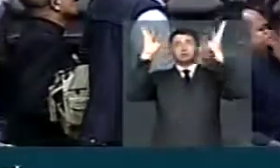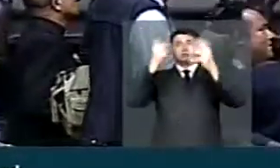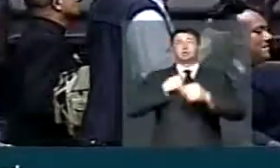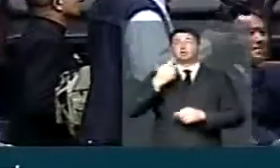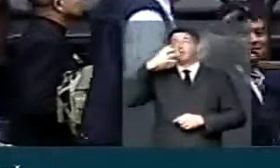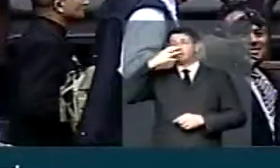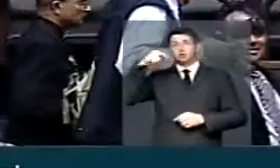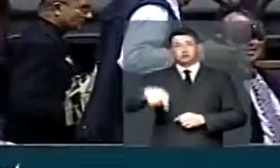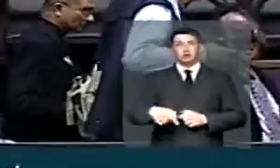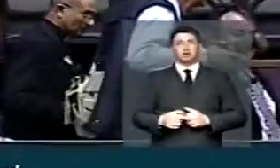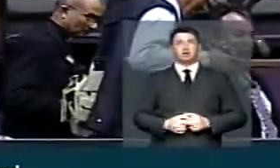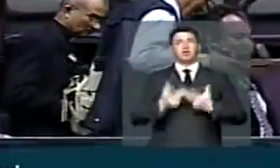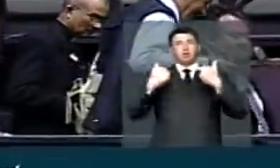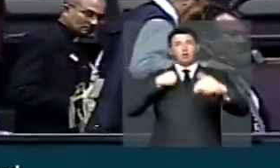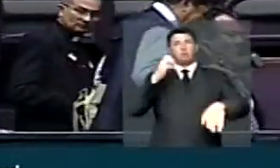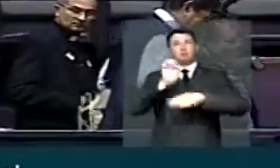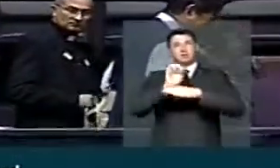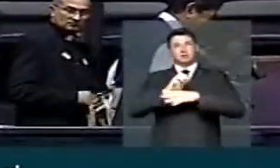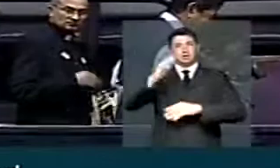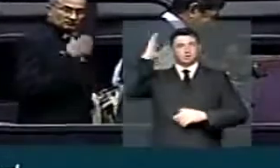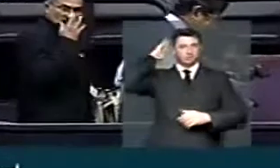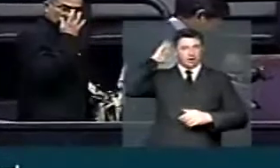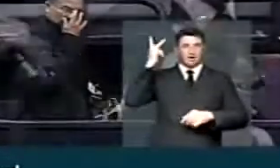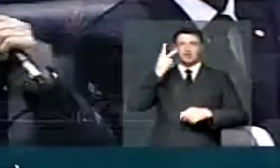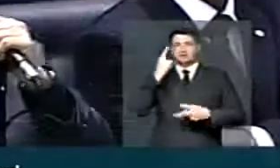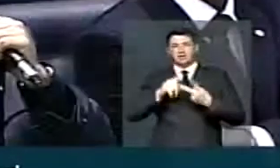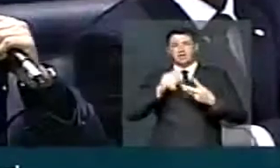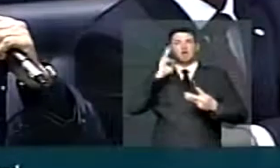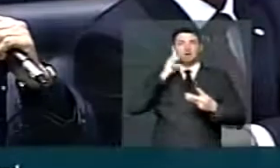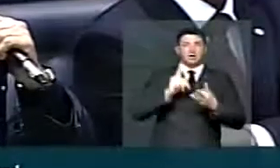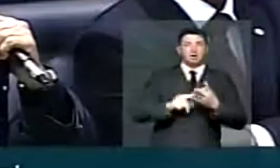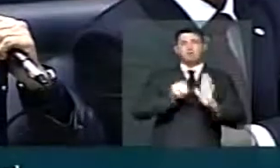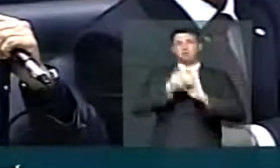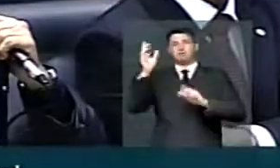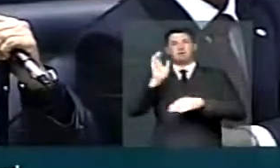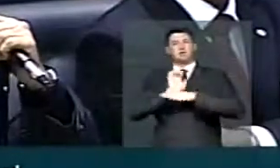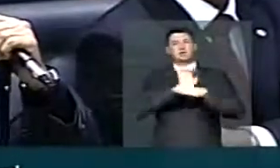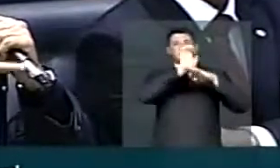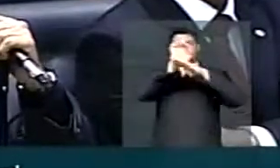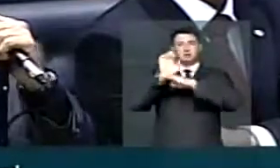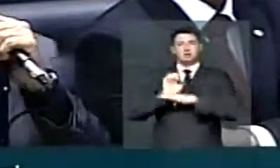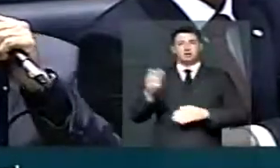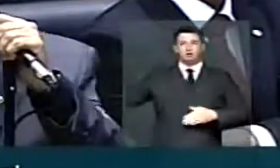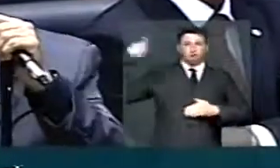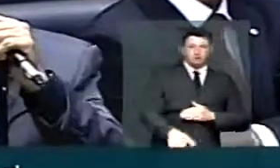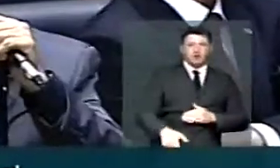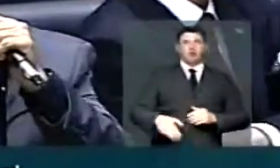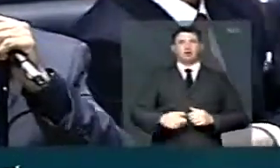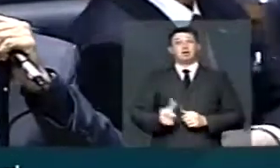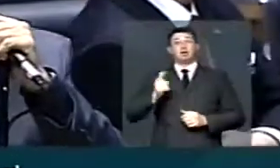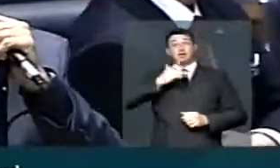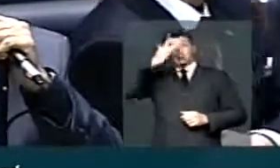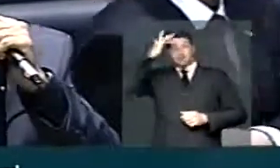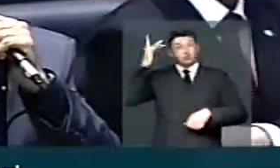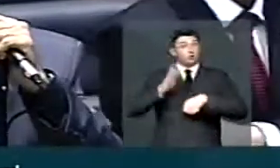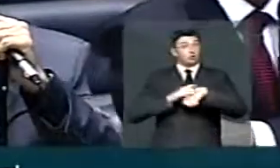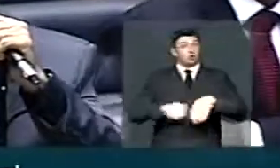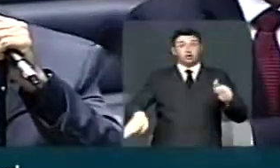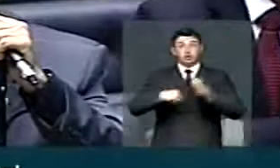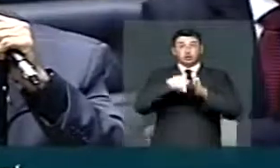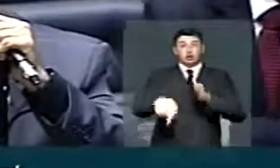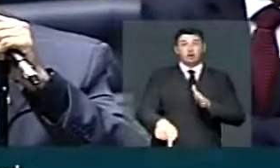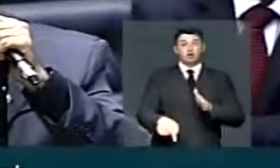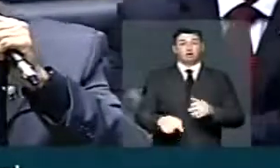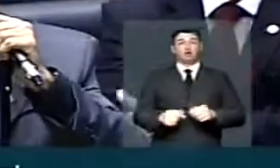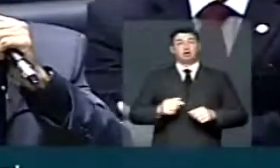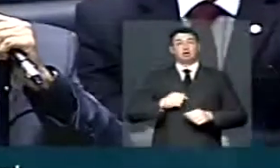como os munícipes do meu estado do Pará, do Ceará, do Maranhão, de outros estados, que vieram aqui. Tem gente doente, tem